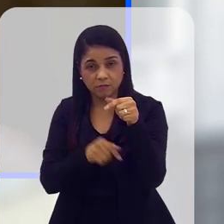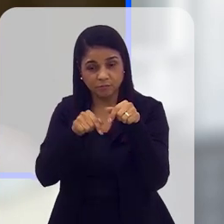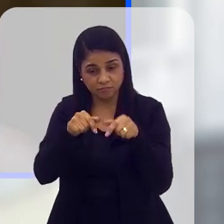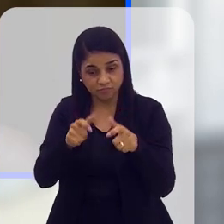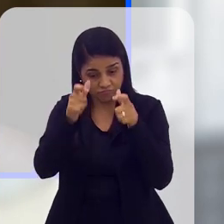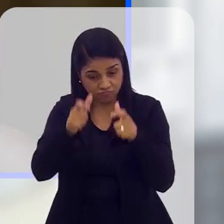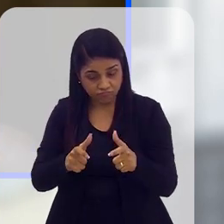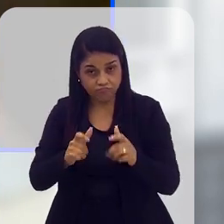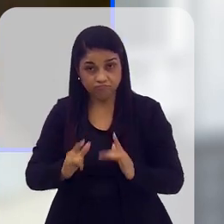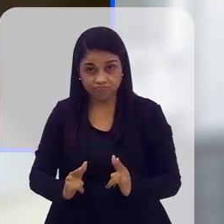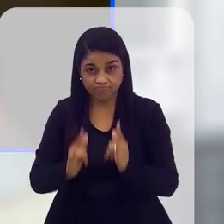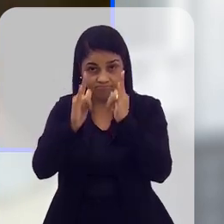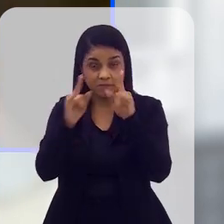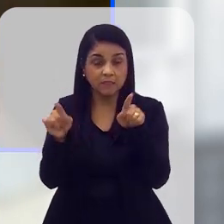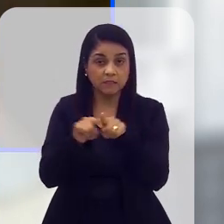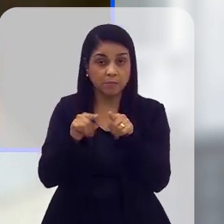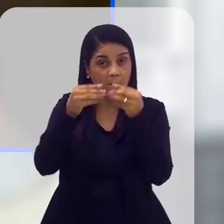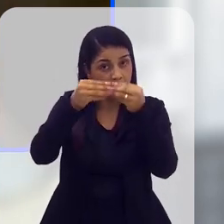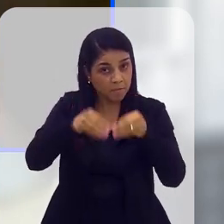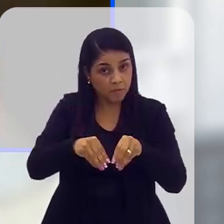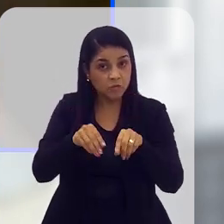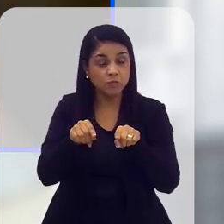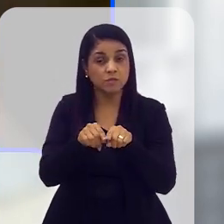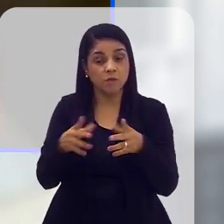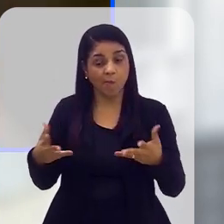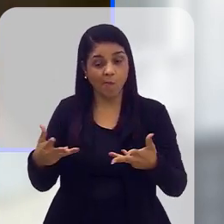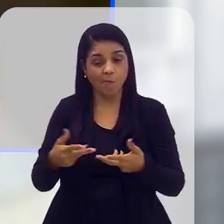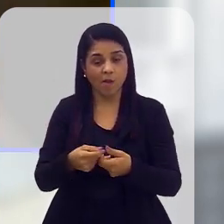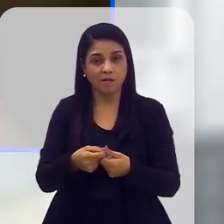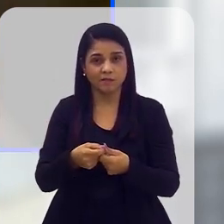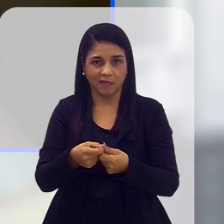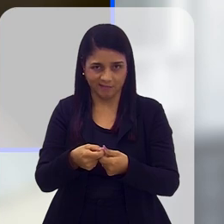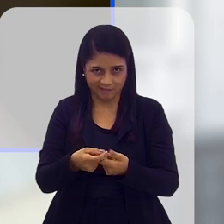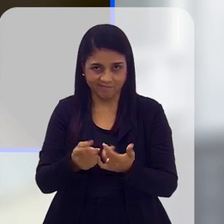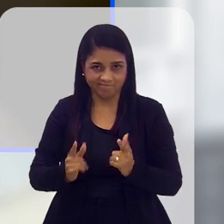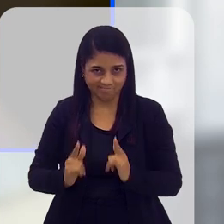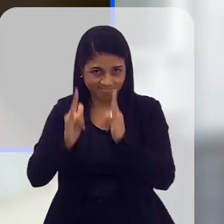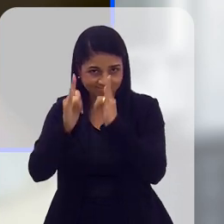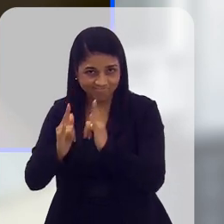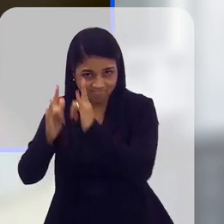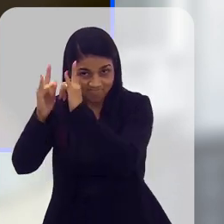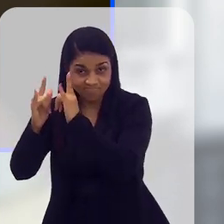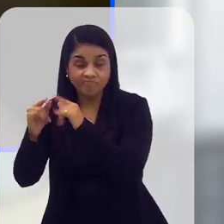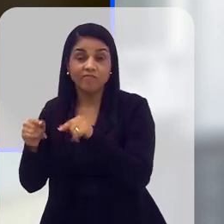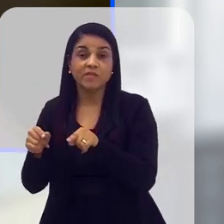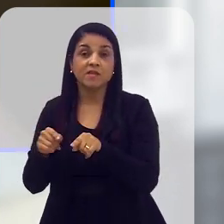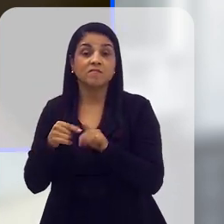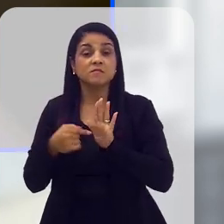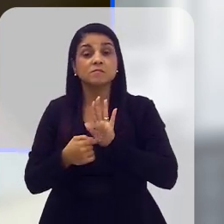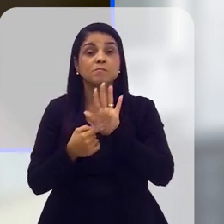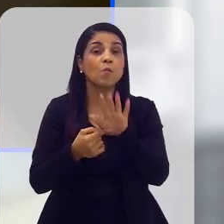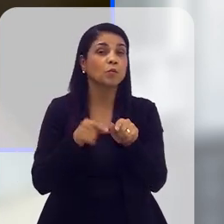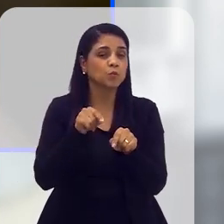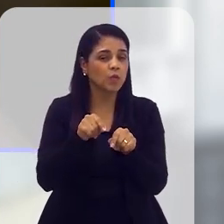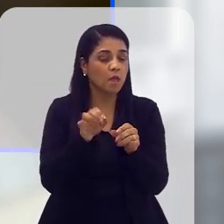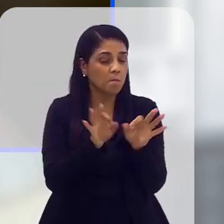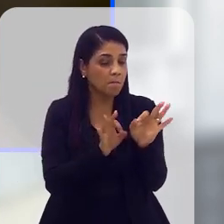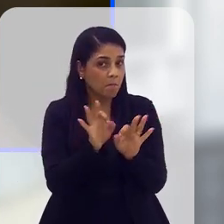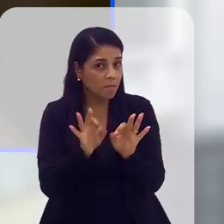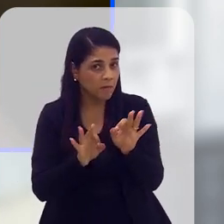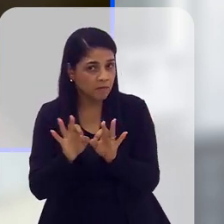onde está inserida a edificação, quanto impacta diretamente também na qualidade dessas edificações. Então, você prevê